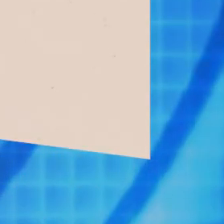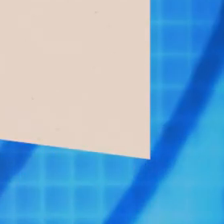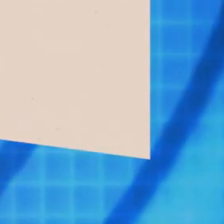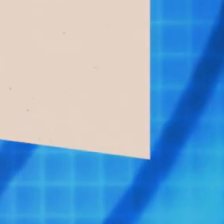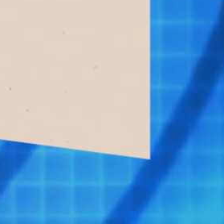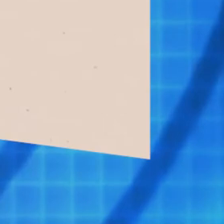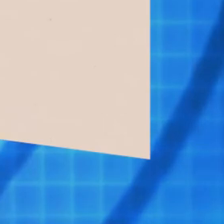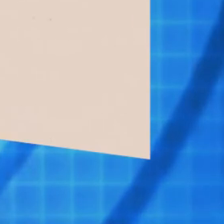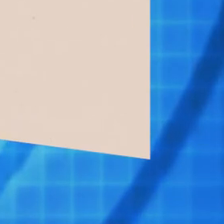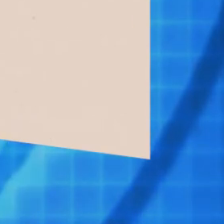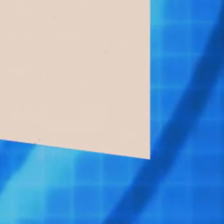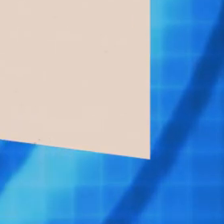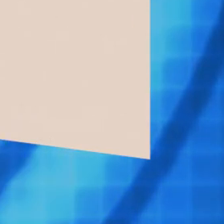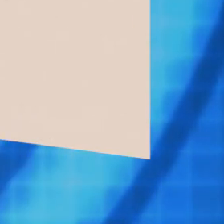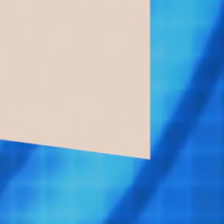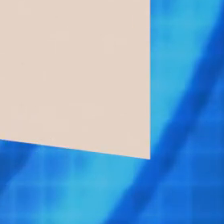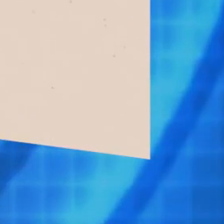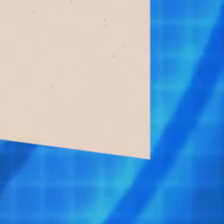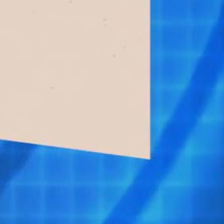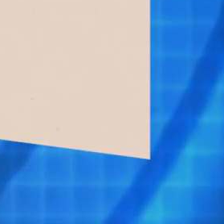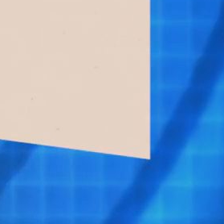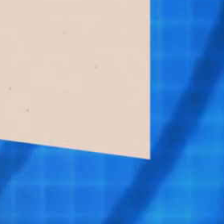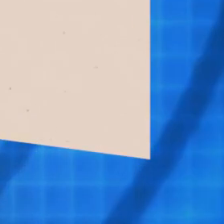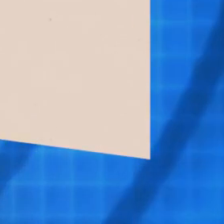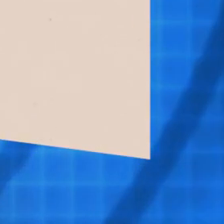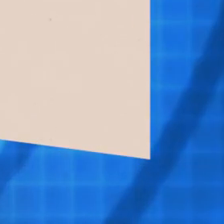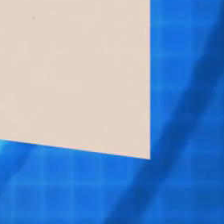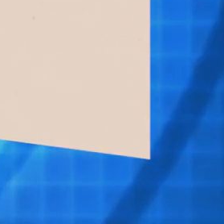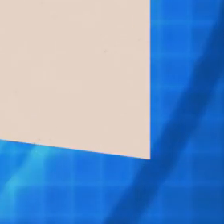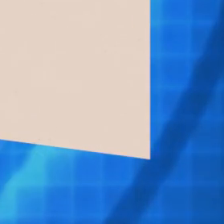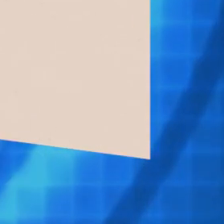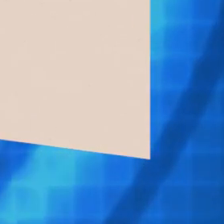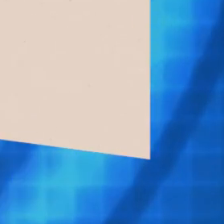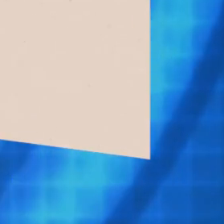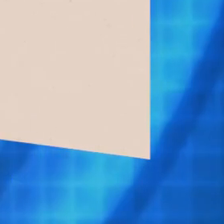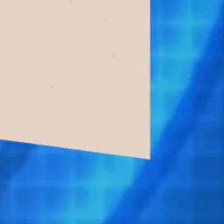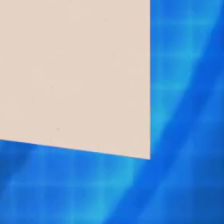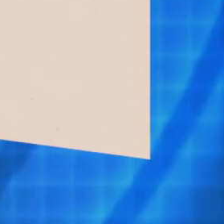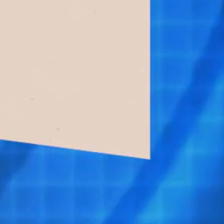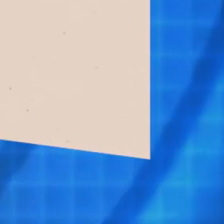Viu em Viu dele?